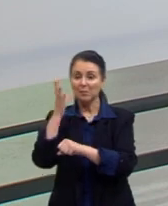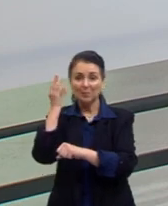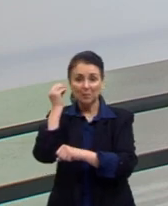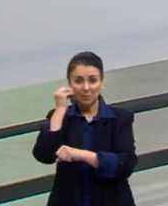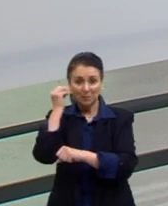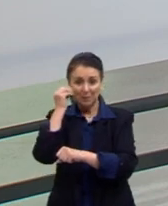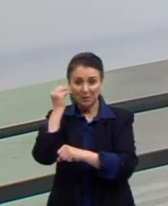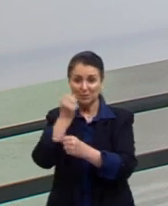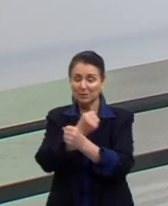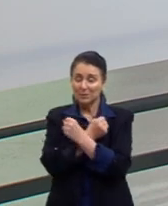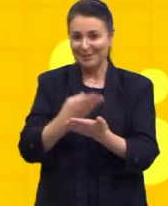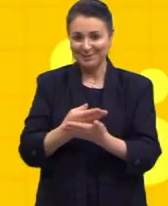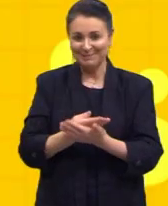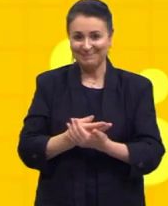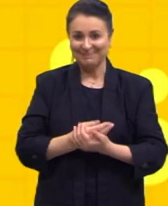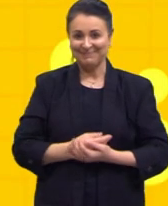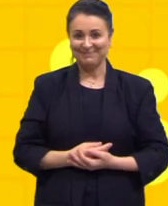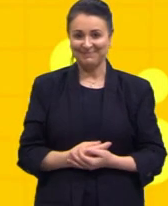e forte abraço.